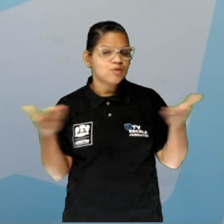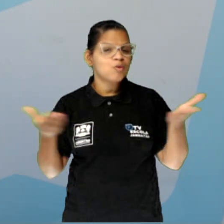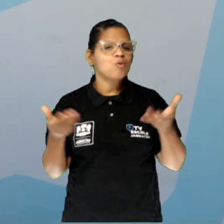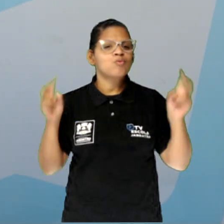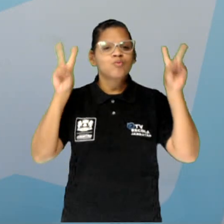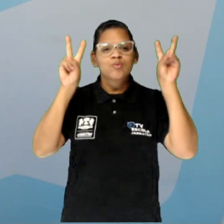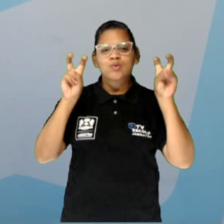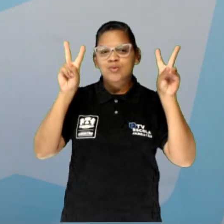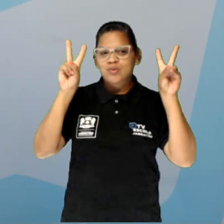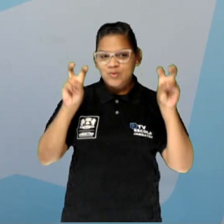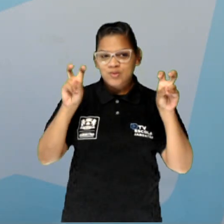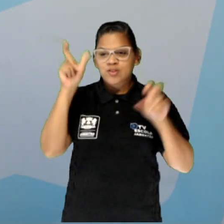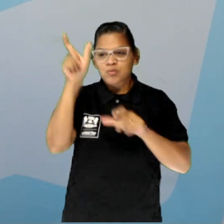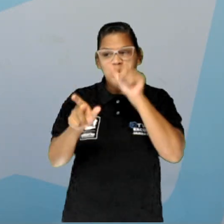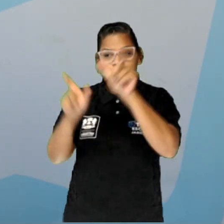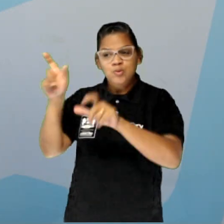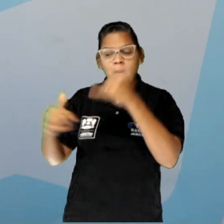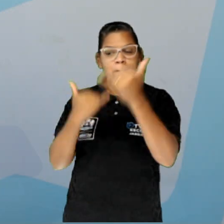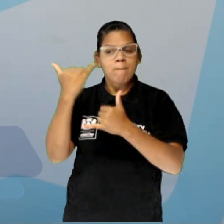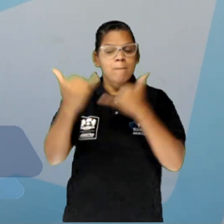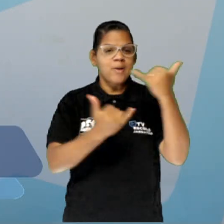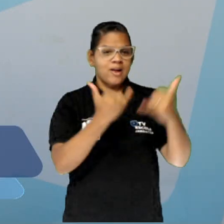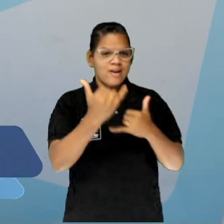brincantes. Vamos lá!